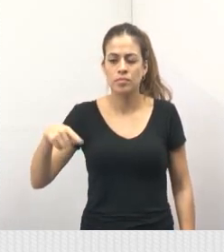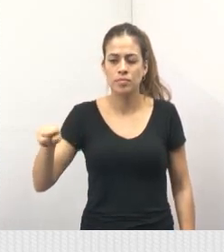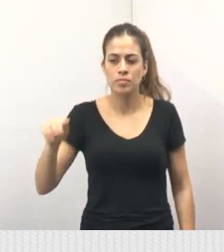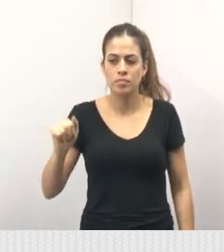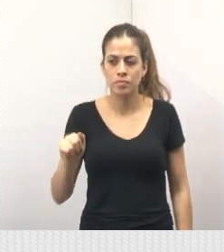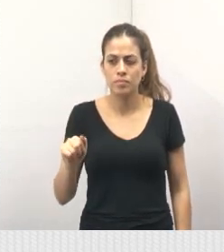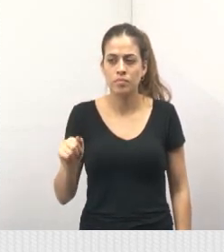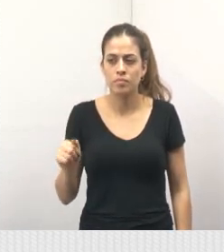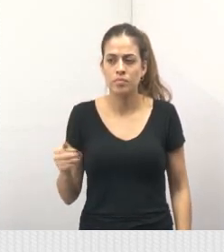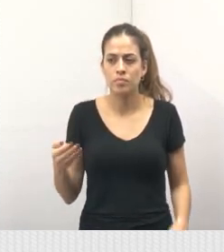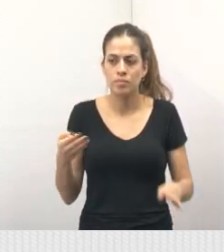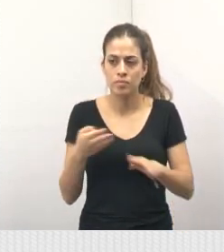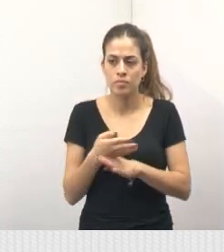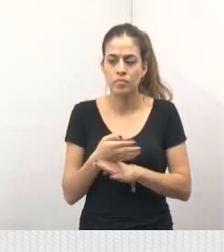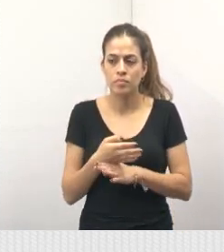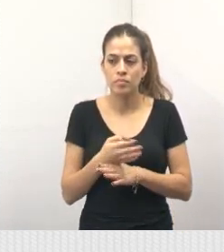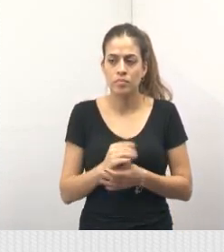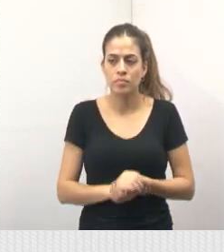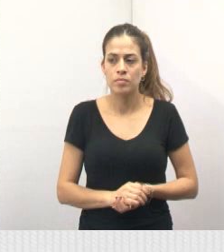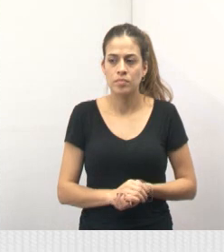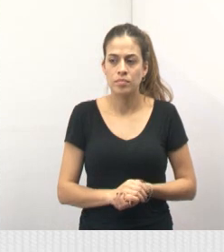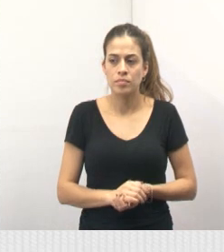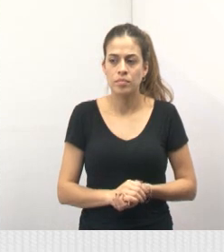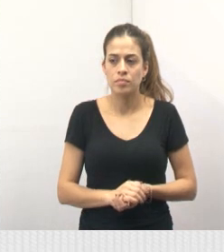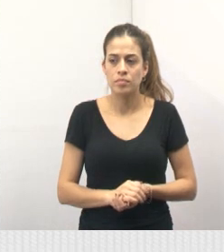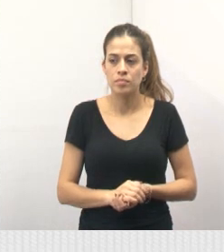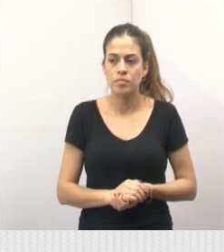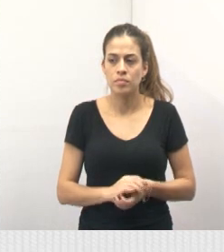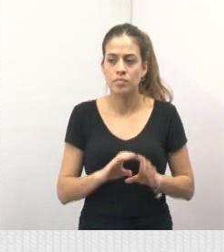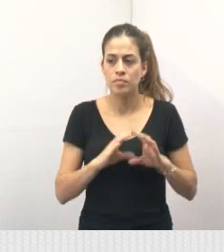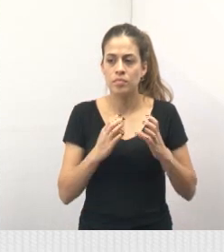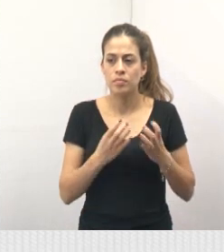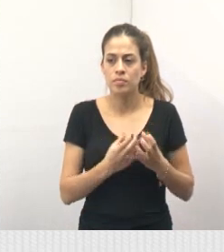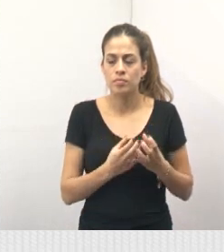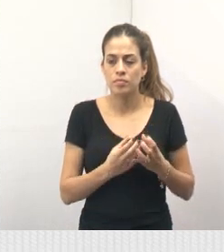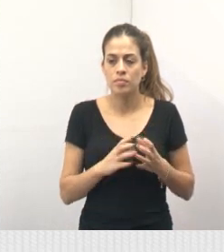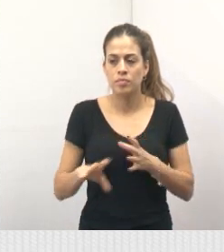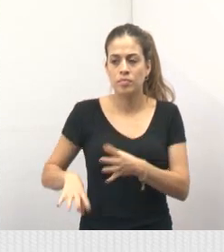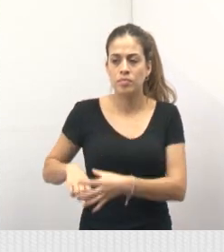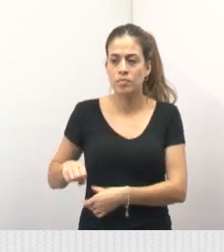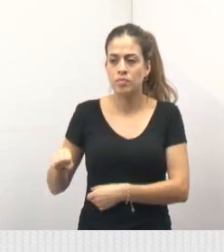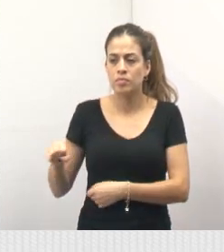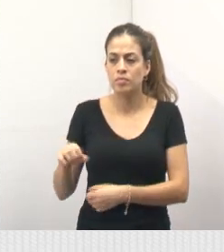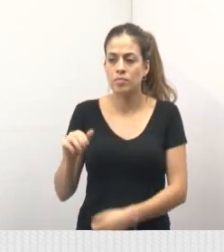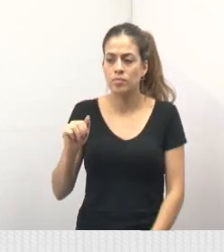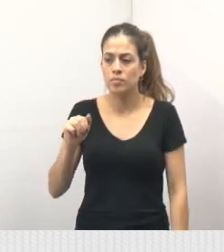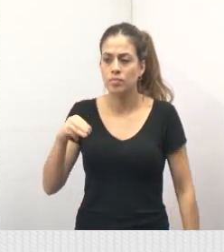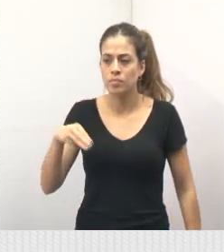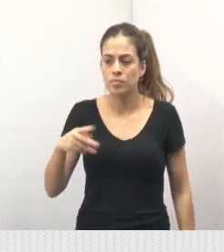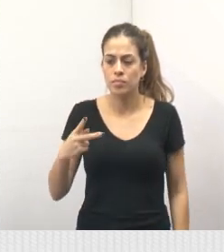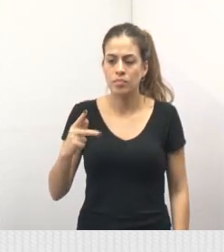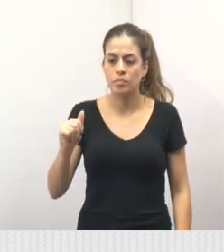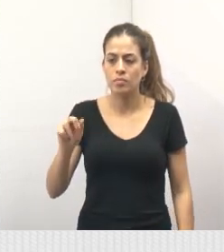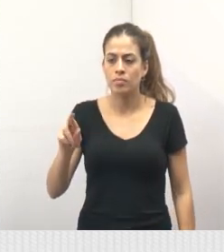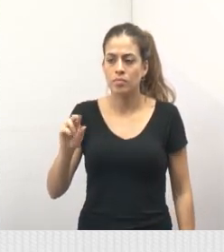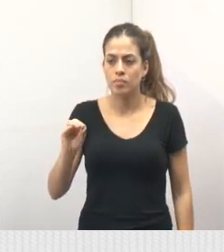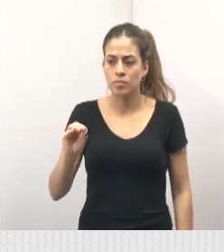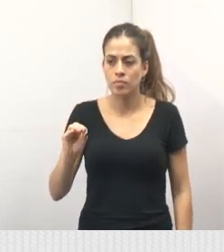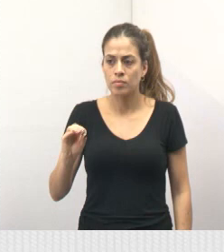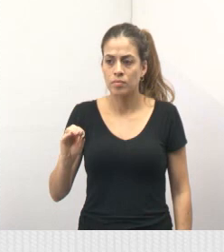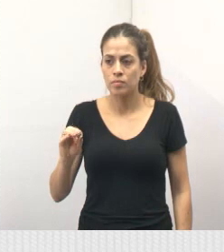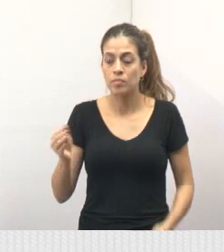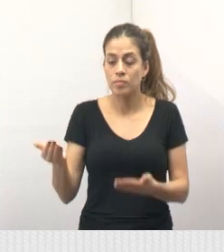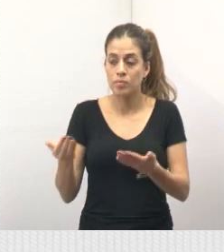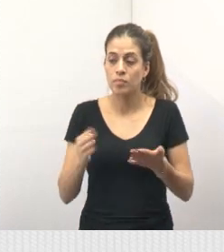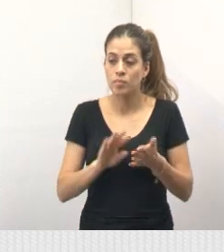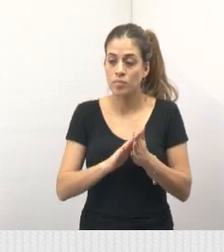congregação do Franciscana do Amparo, mas ela nos trouxe o livro do Padre